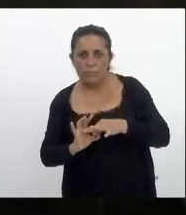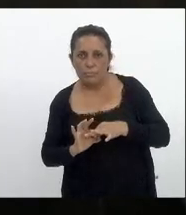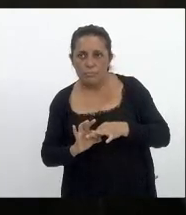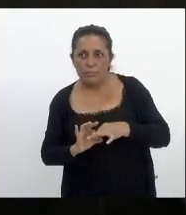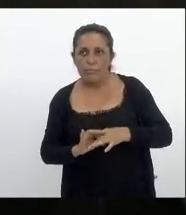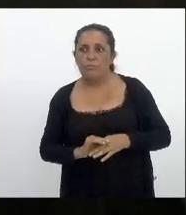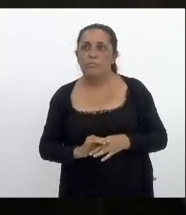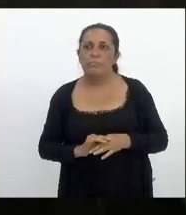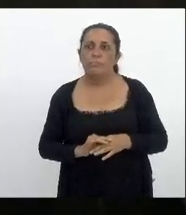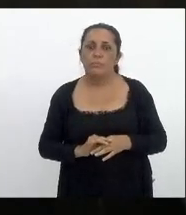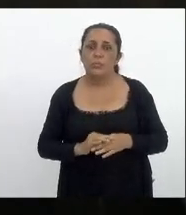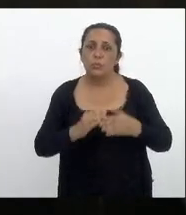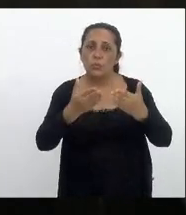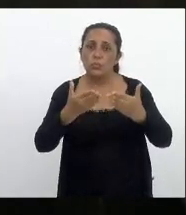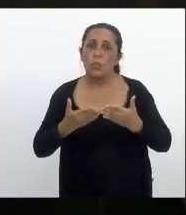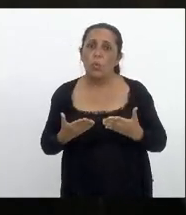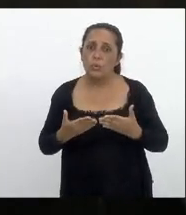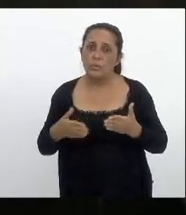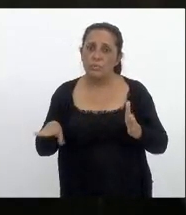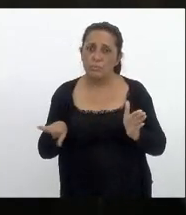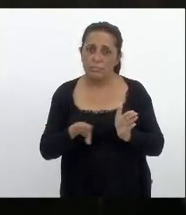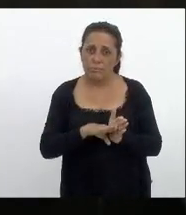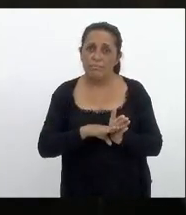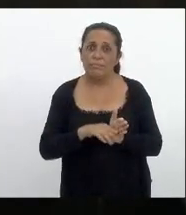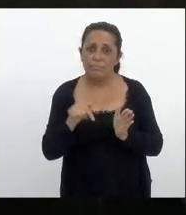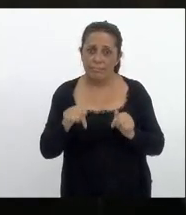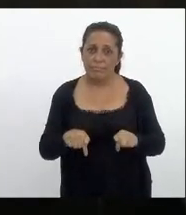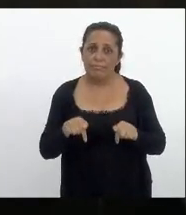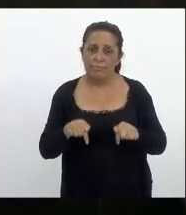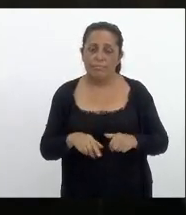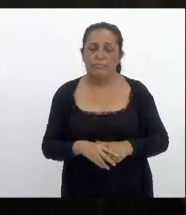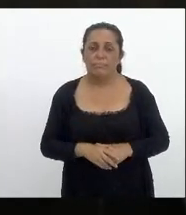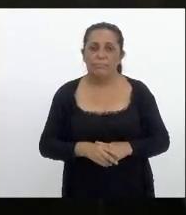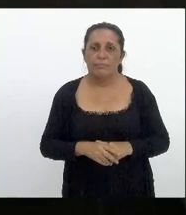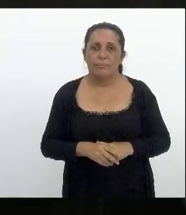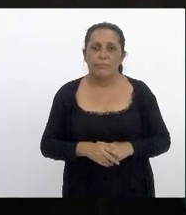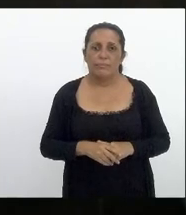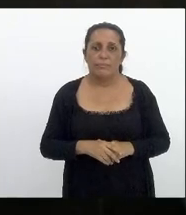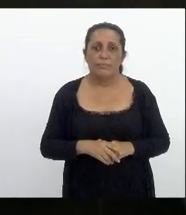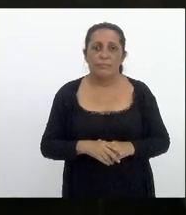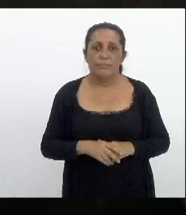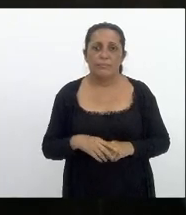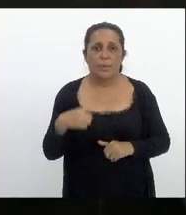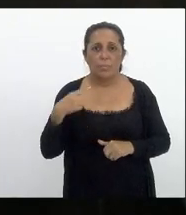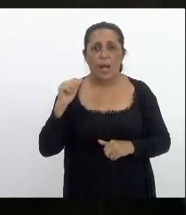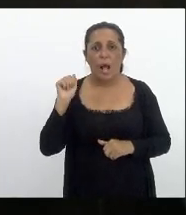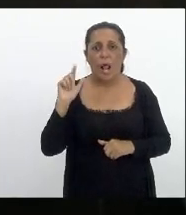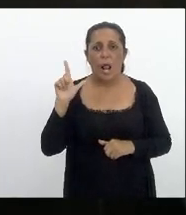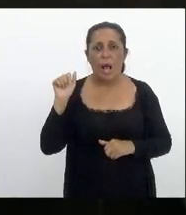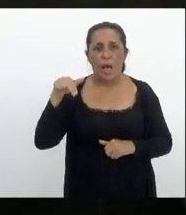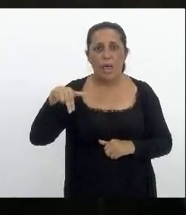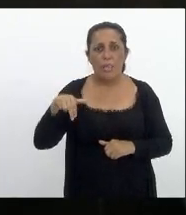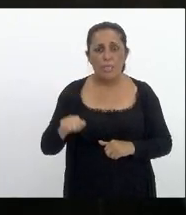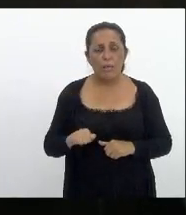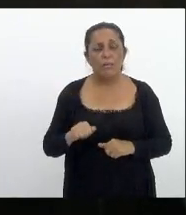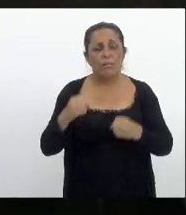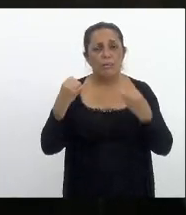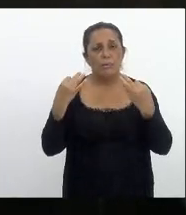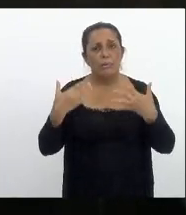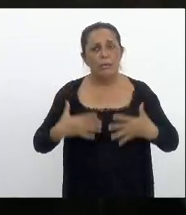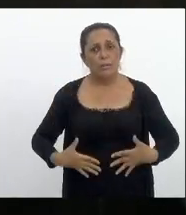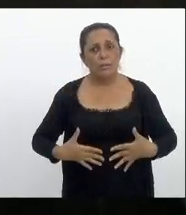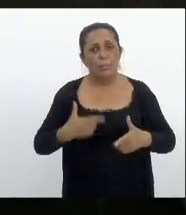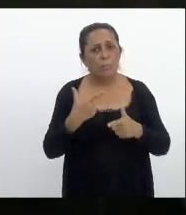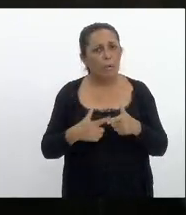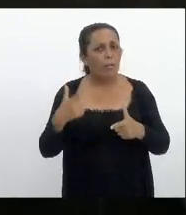que nos trouxe até aqui deputada Alana Passos que me antecedeu fez menção a